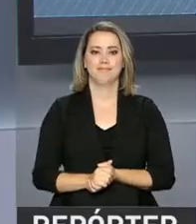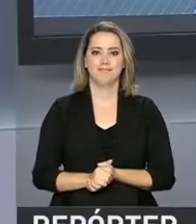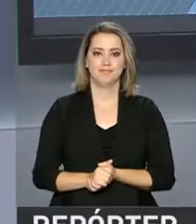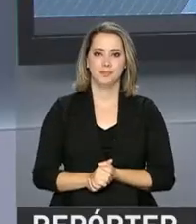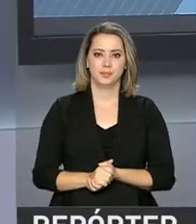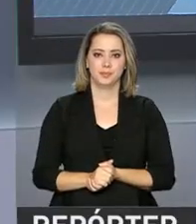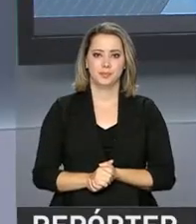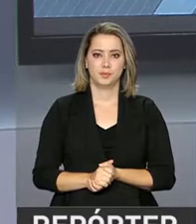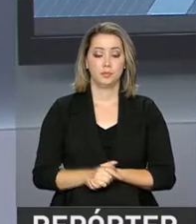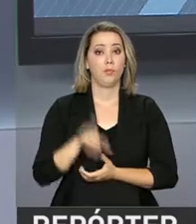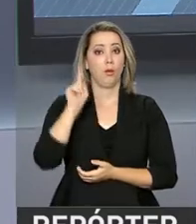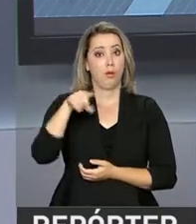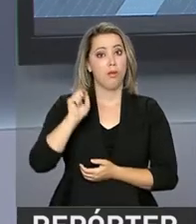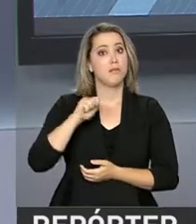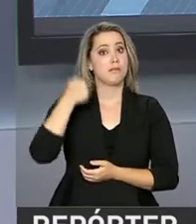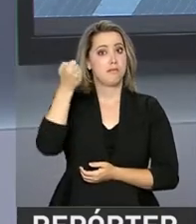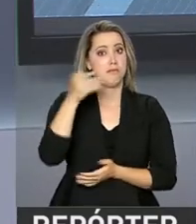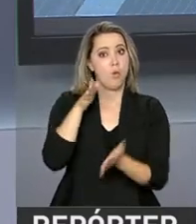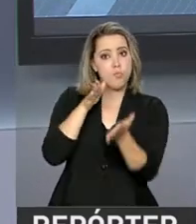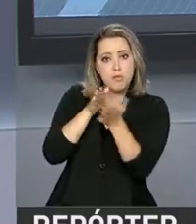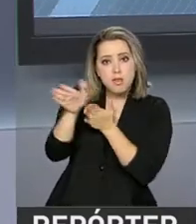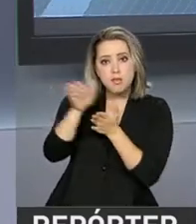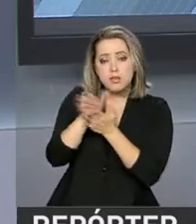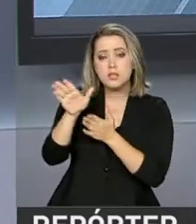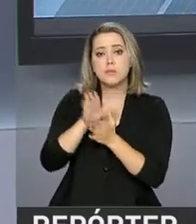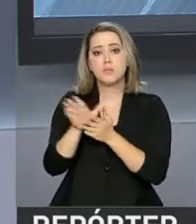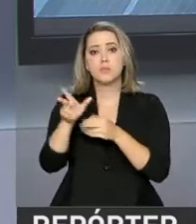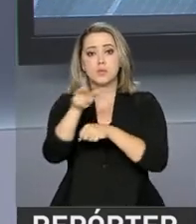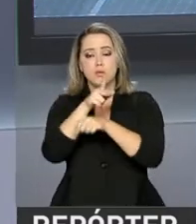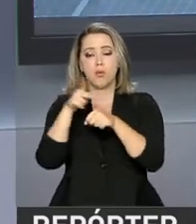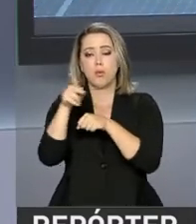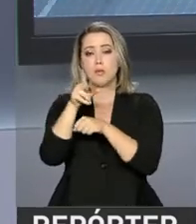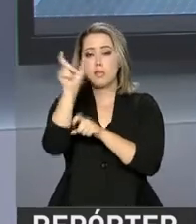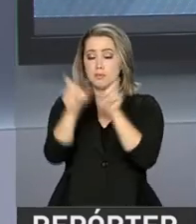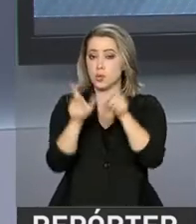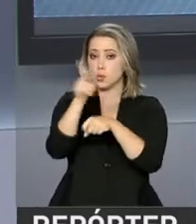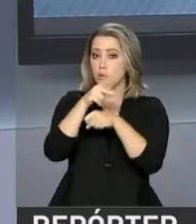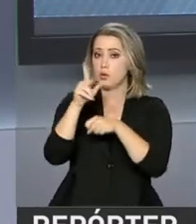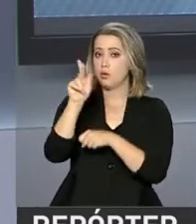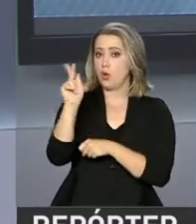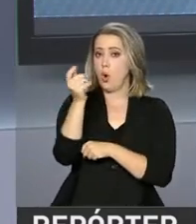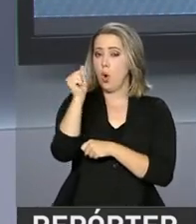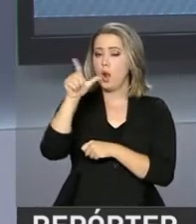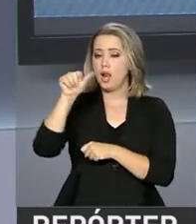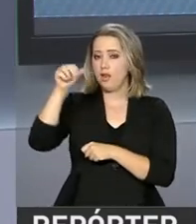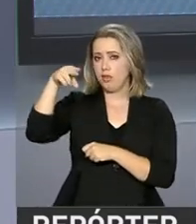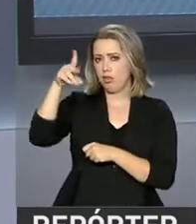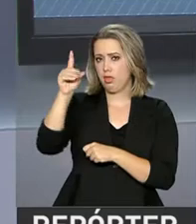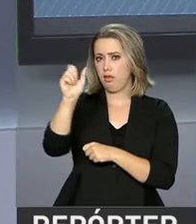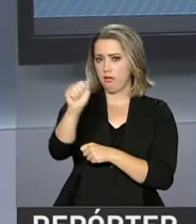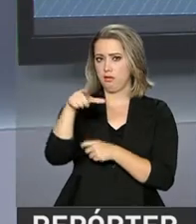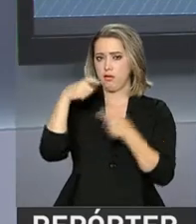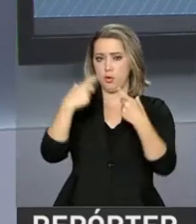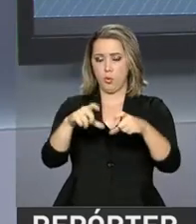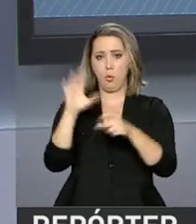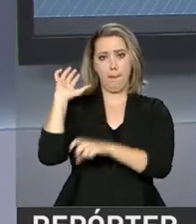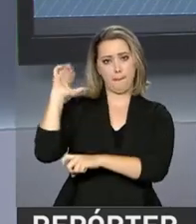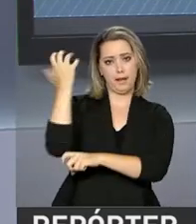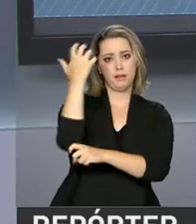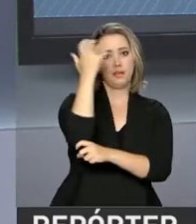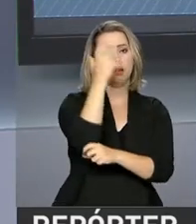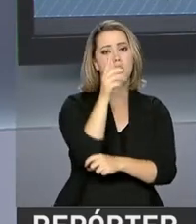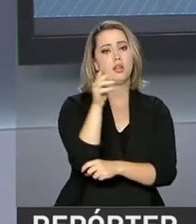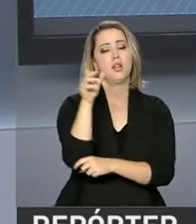Símbolo da expulsão dos holandeses do Nordeste brasileiro no século XVII, o Parque Nacional dos Guararapes,